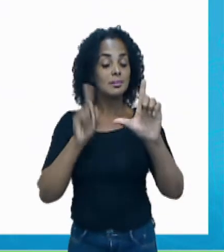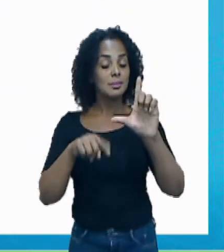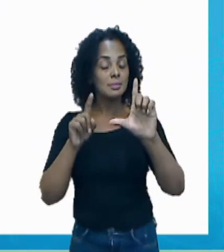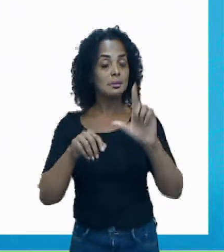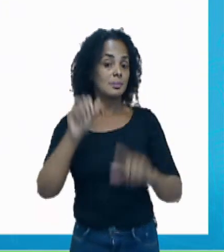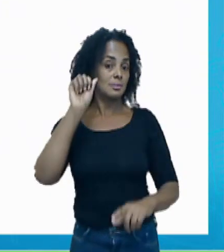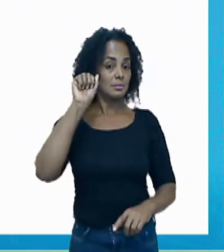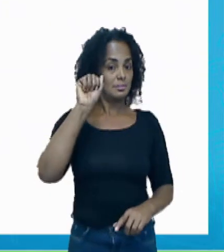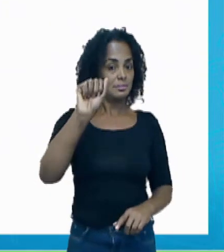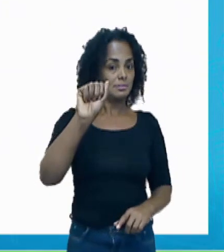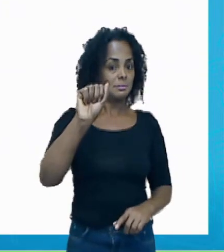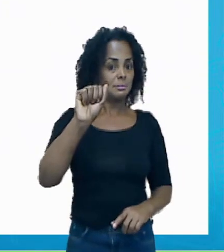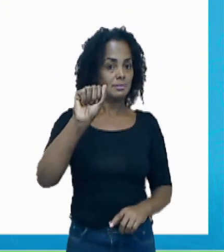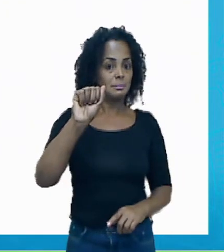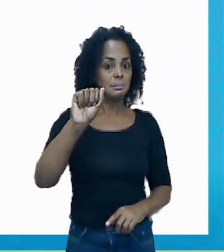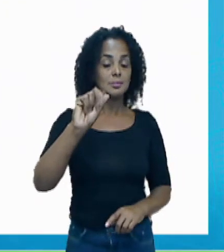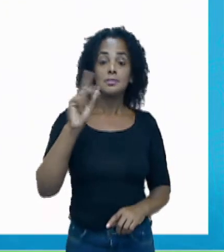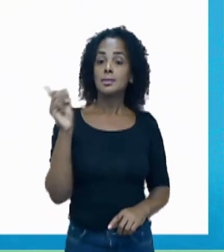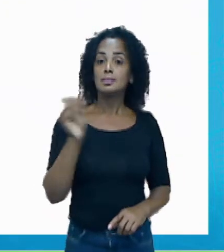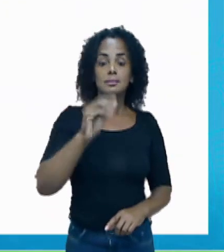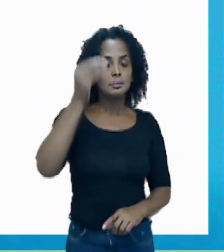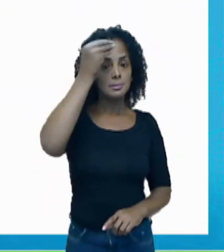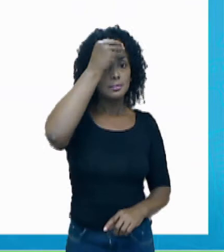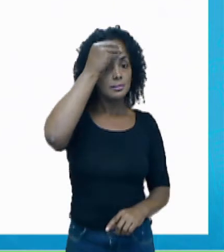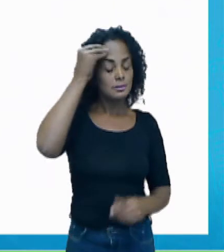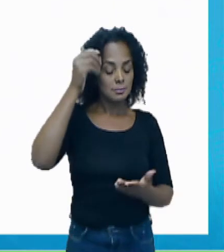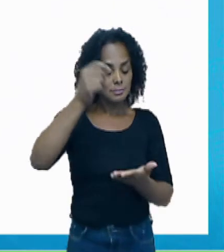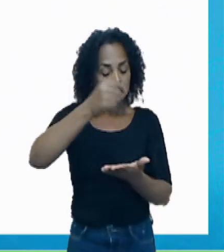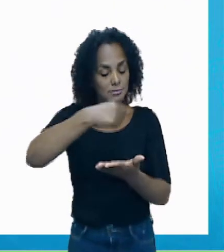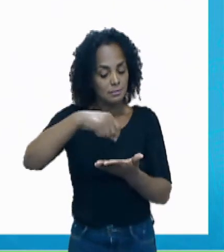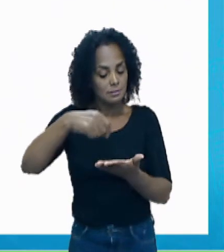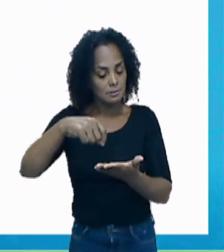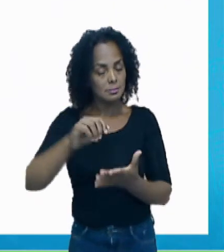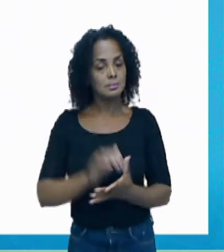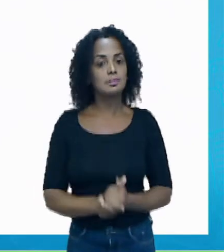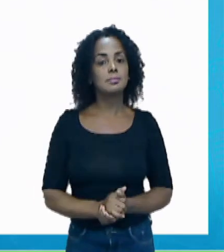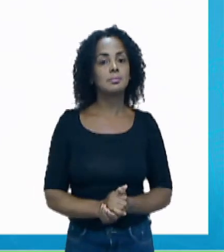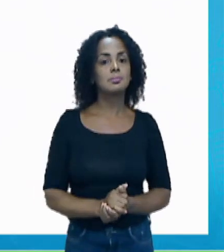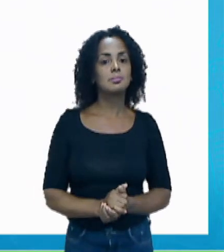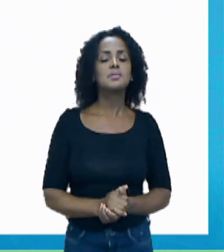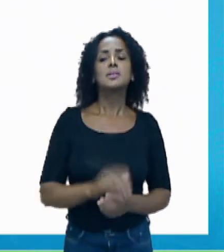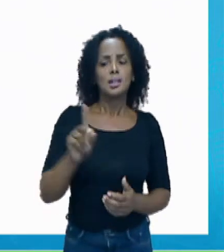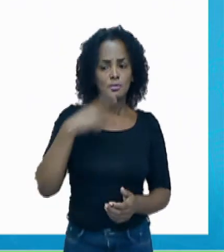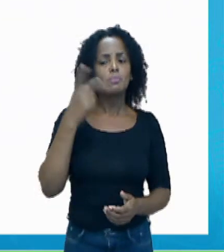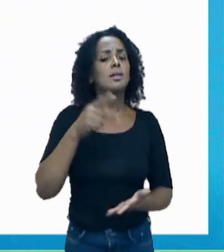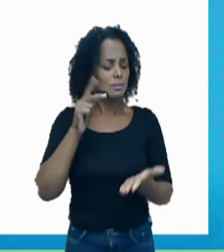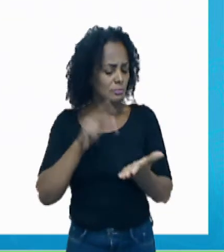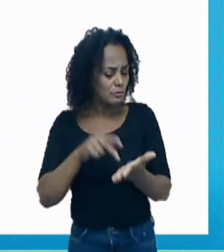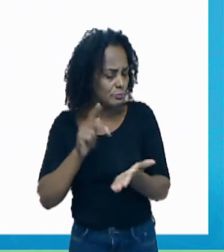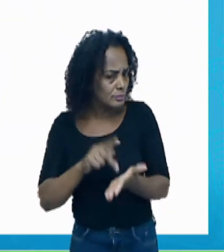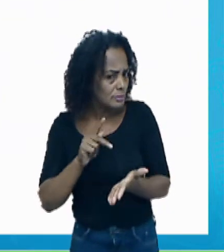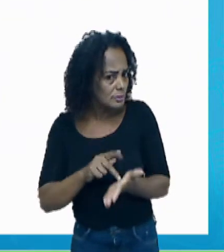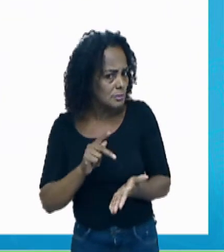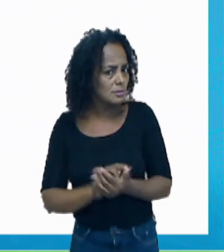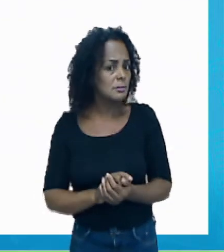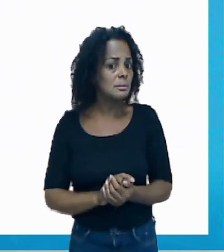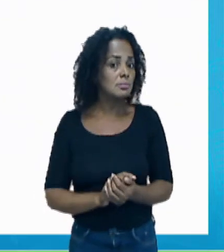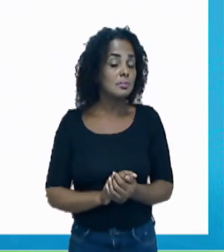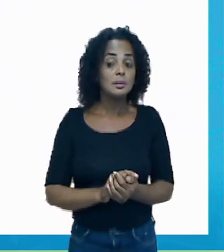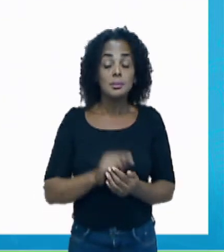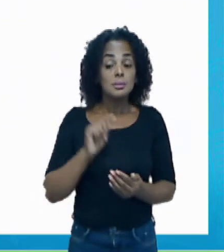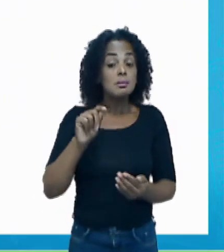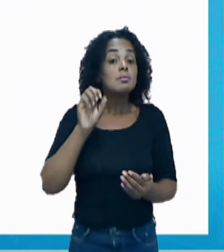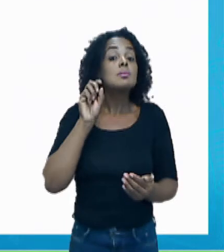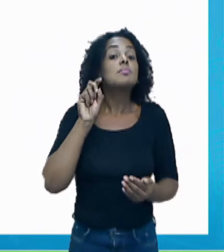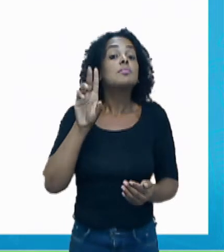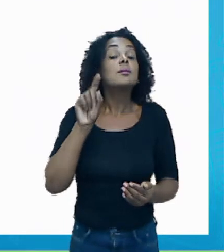A. Não se esqueça de anotar. E olha, você tem que ser muito sincero. Se você não acertar, não